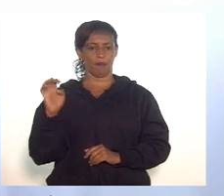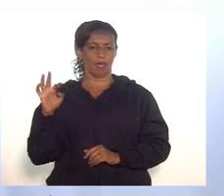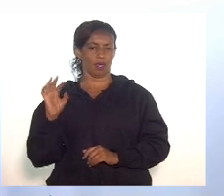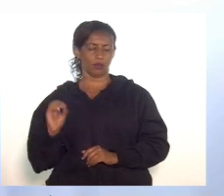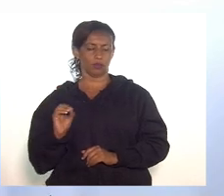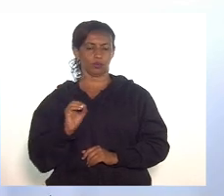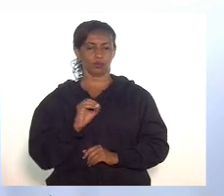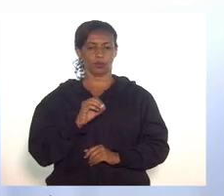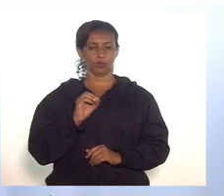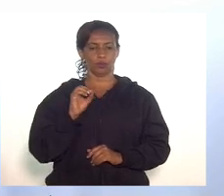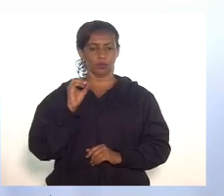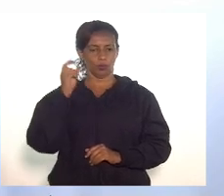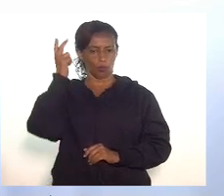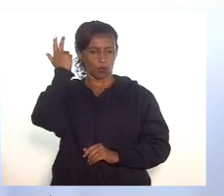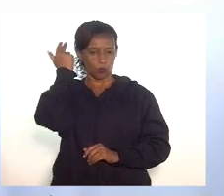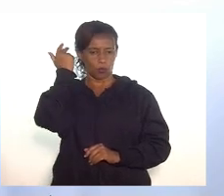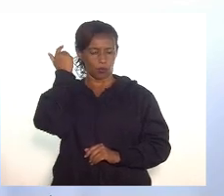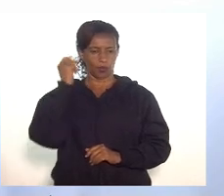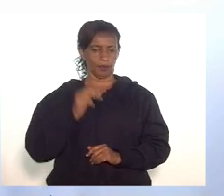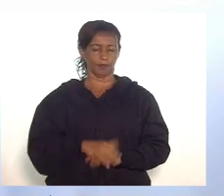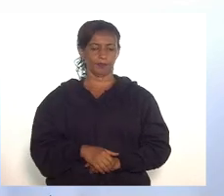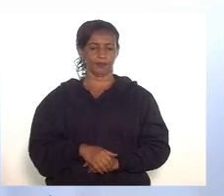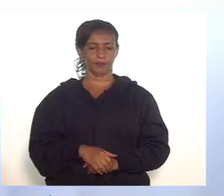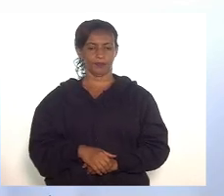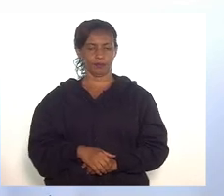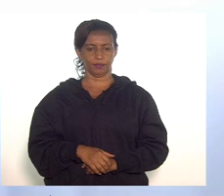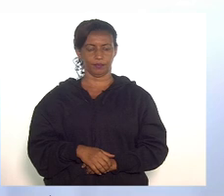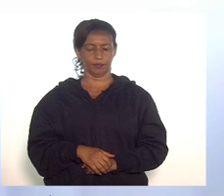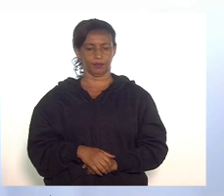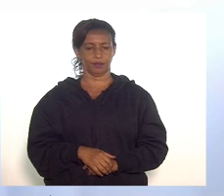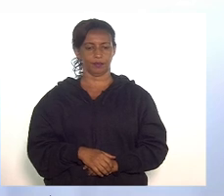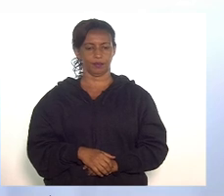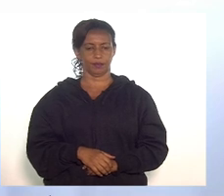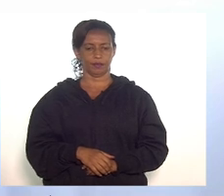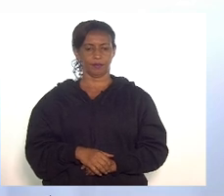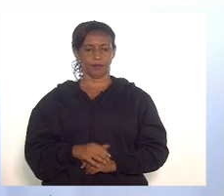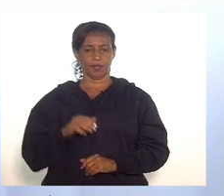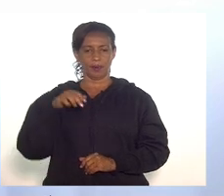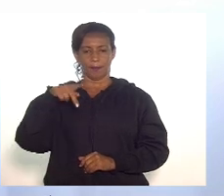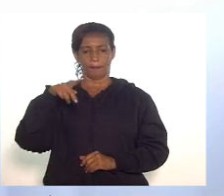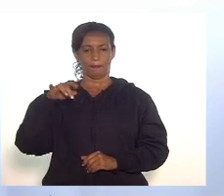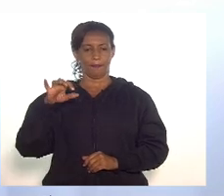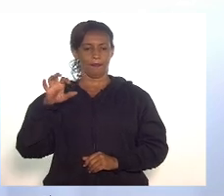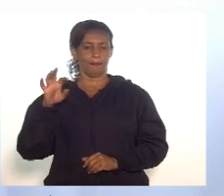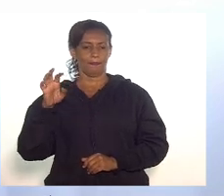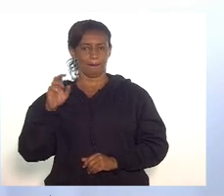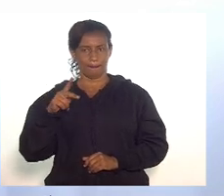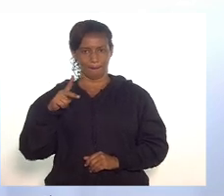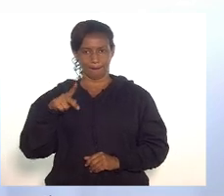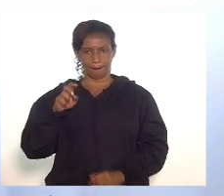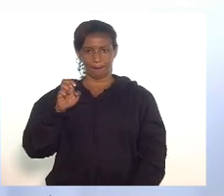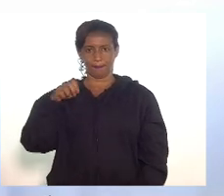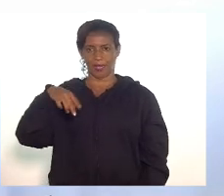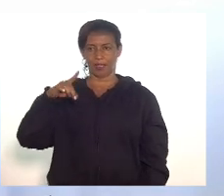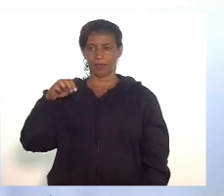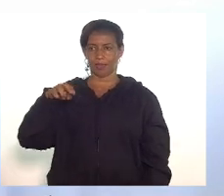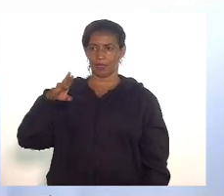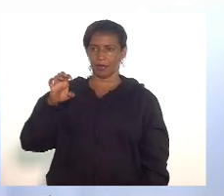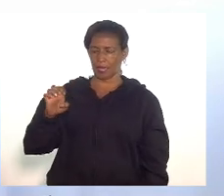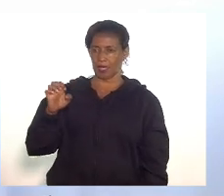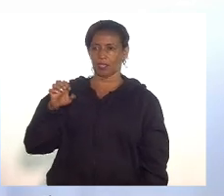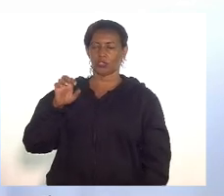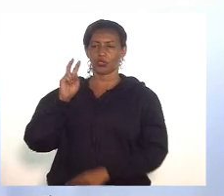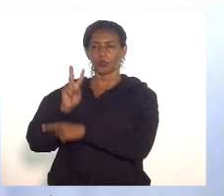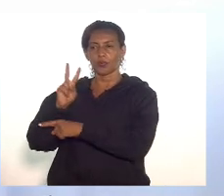Carneiro e Heliomar Coelho. Pendente de pareceres das comissões de Constituição e Justiça, de defesa e proteção dos